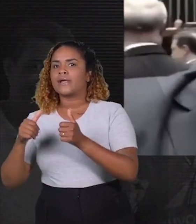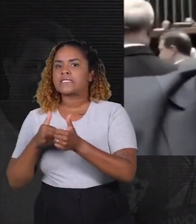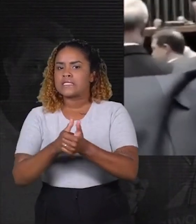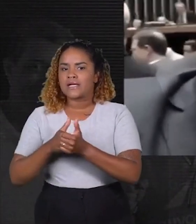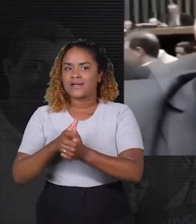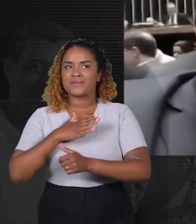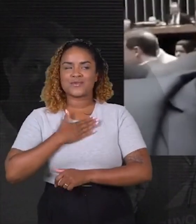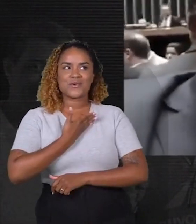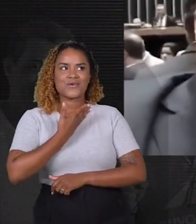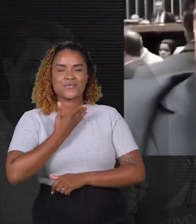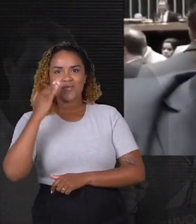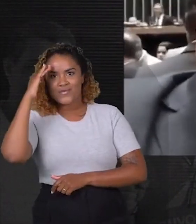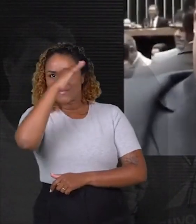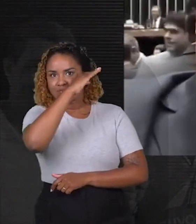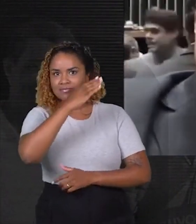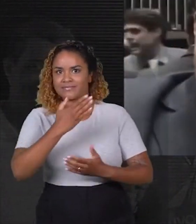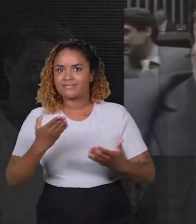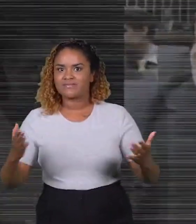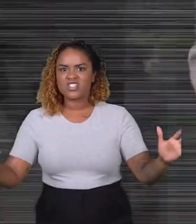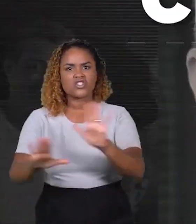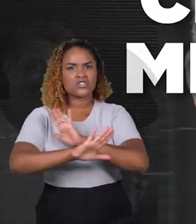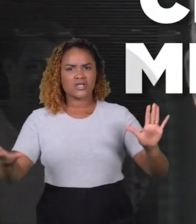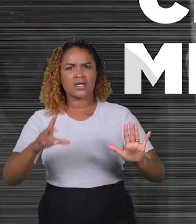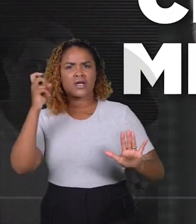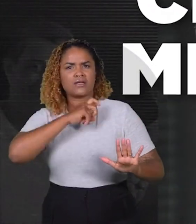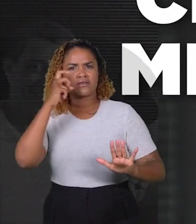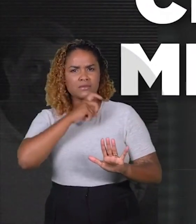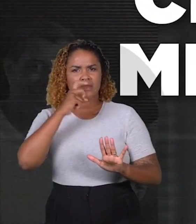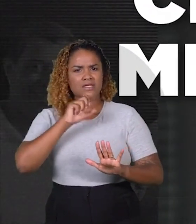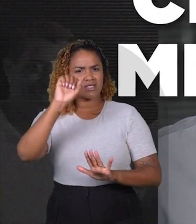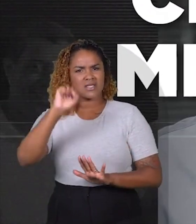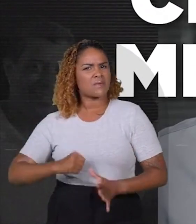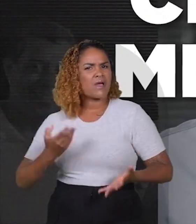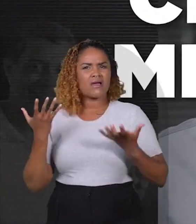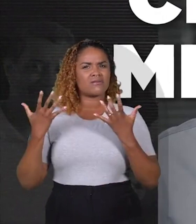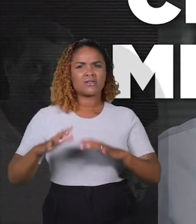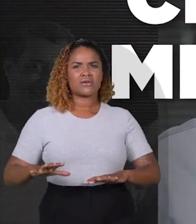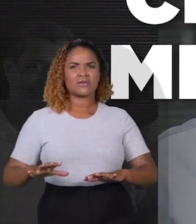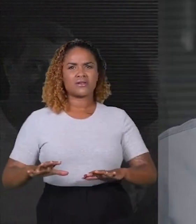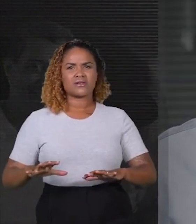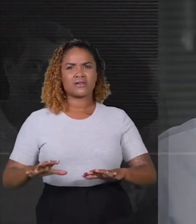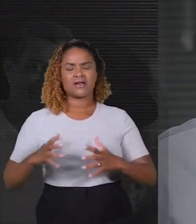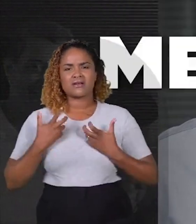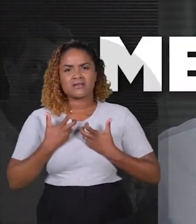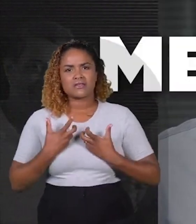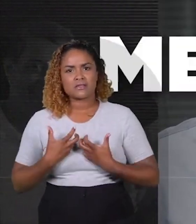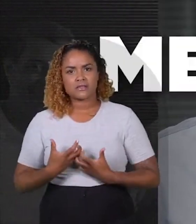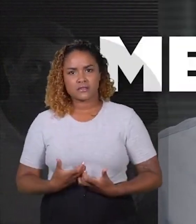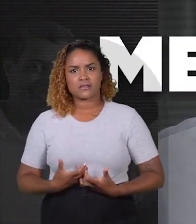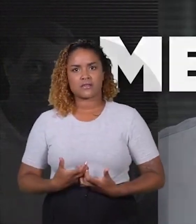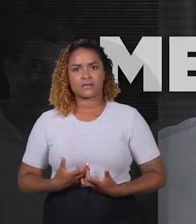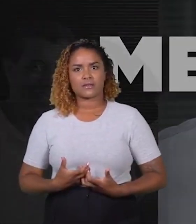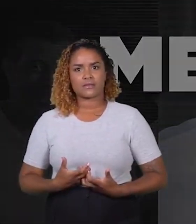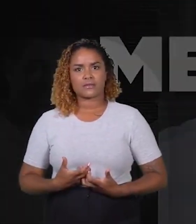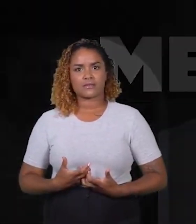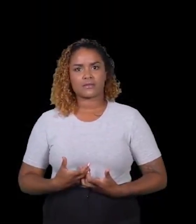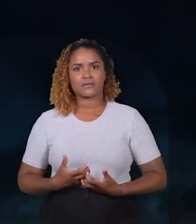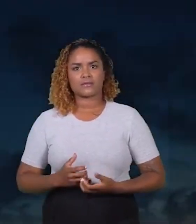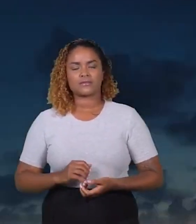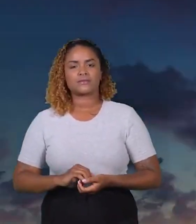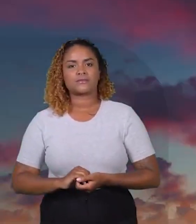quis ao lado do... Meu amigo Bolsonaro. Chega de mentiras. Sergipe não aguenta mais Fábio Mitidieri.